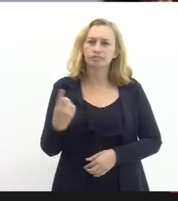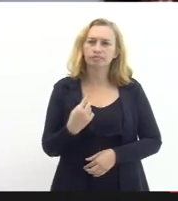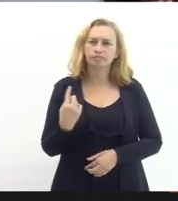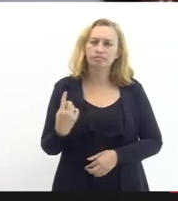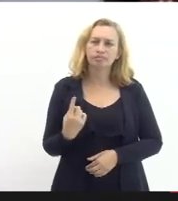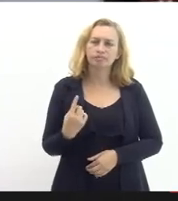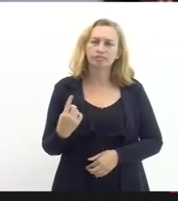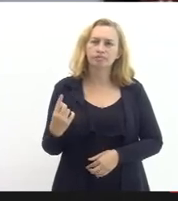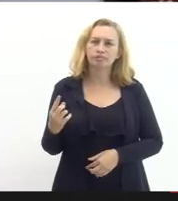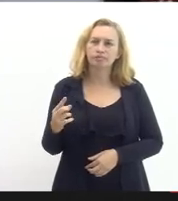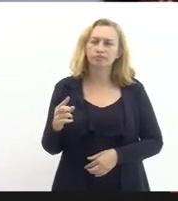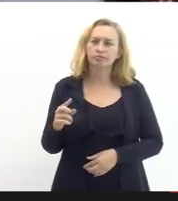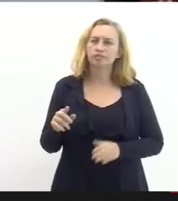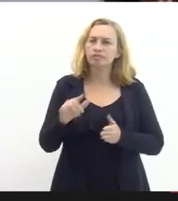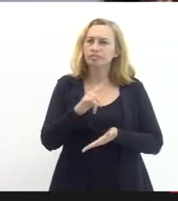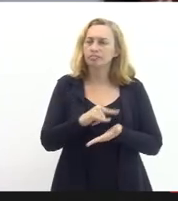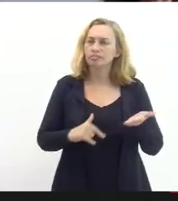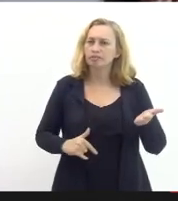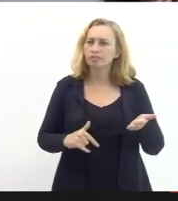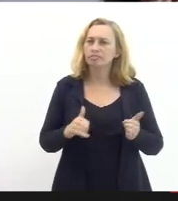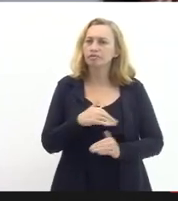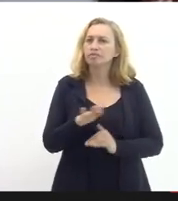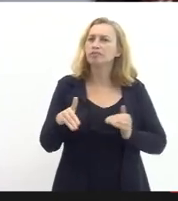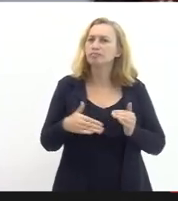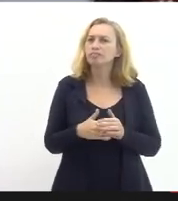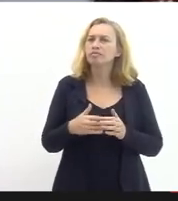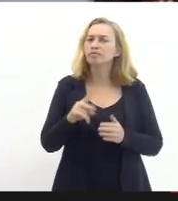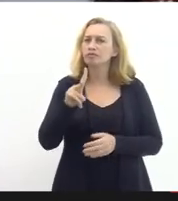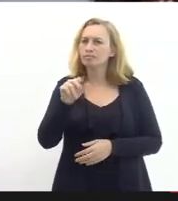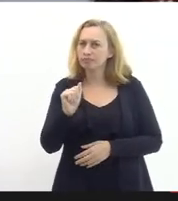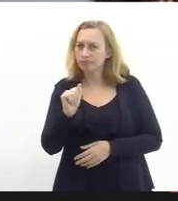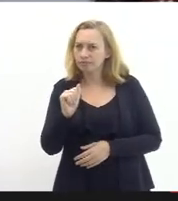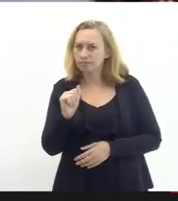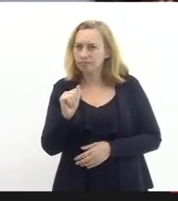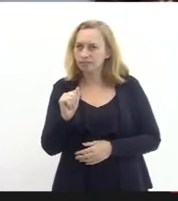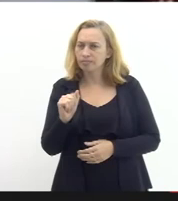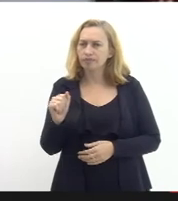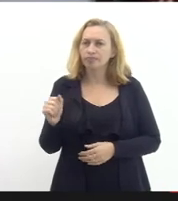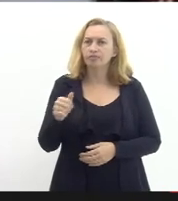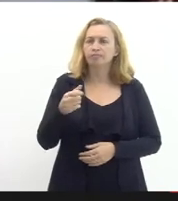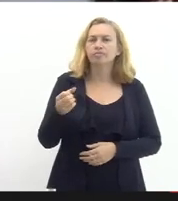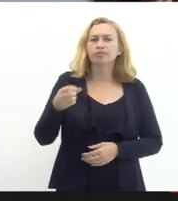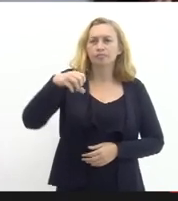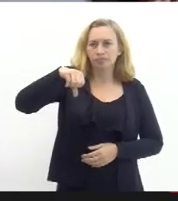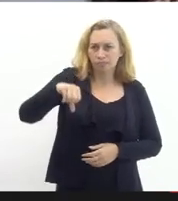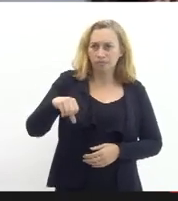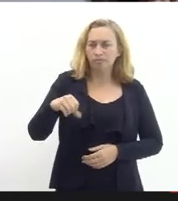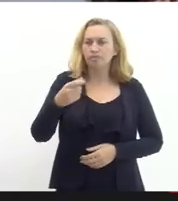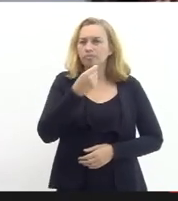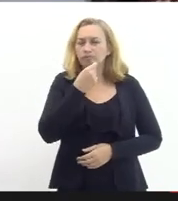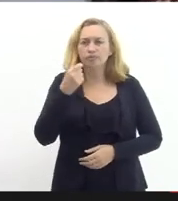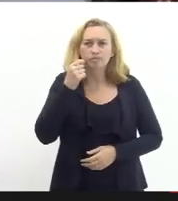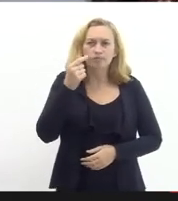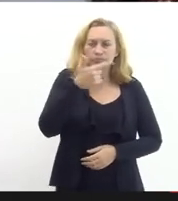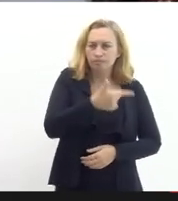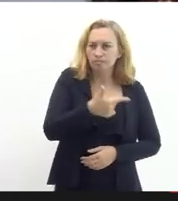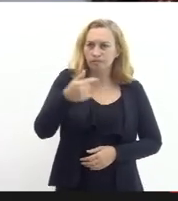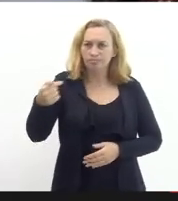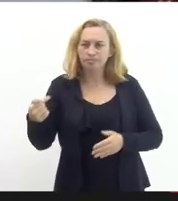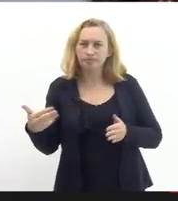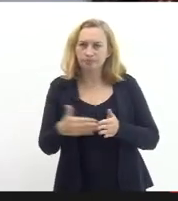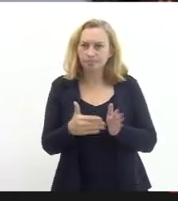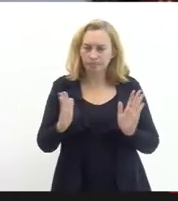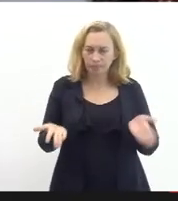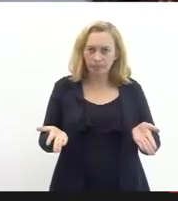colocar nessa nota técnica a totalidade da vacância surgida de 9 de setembro de 2017 para cá